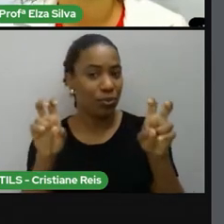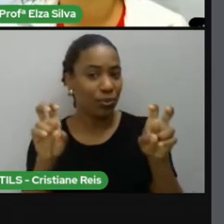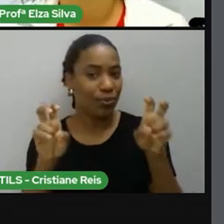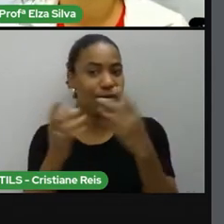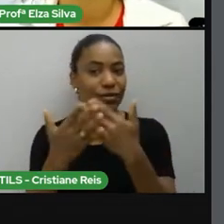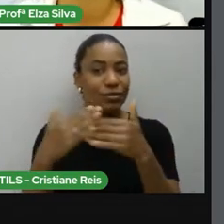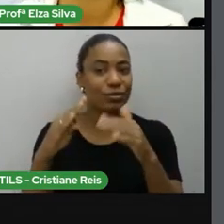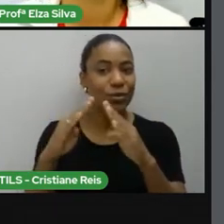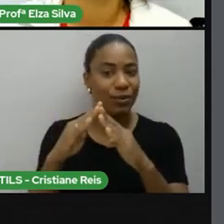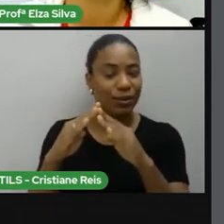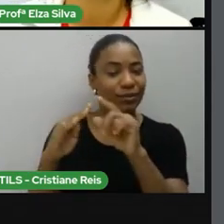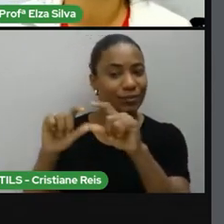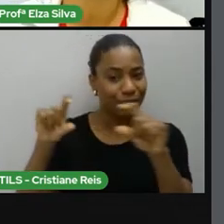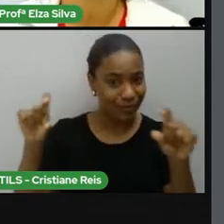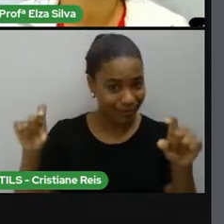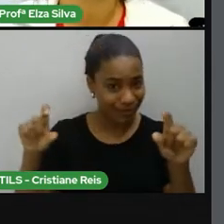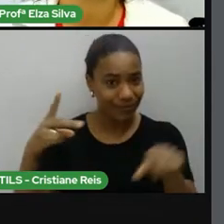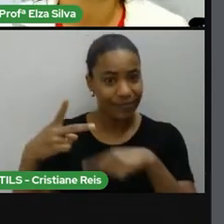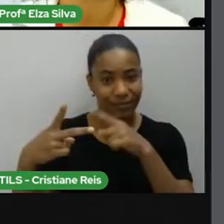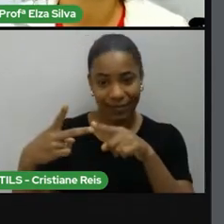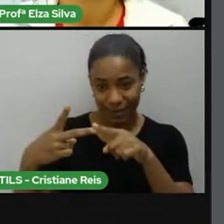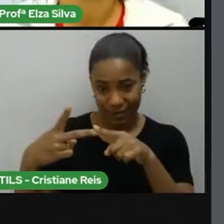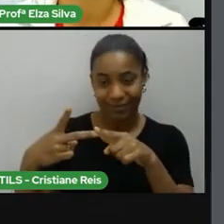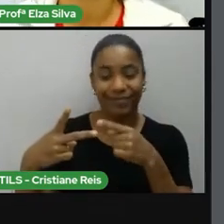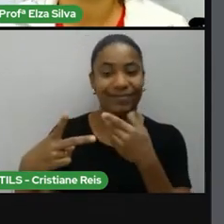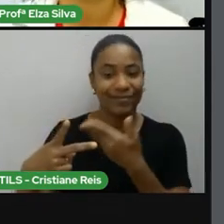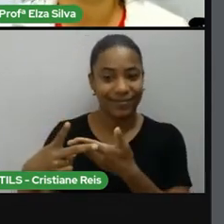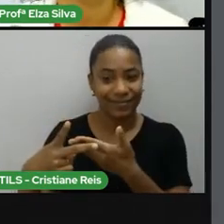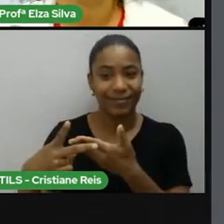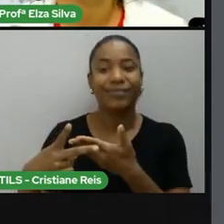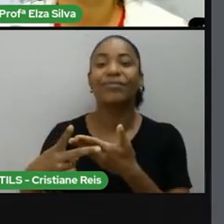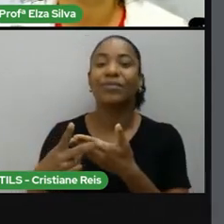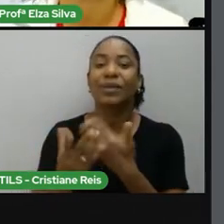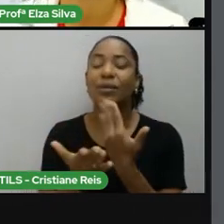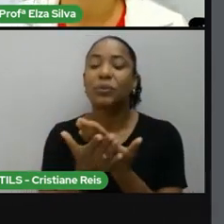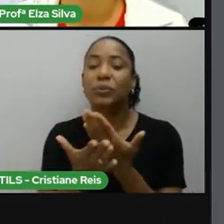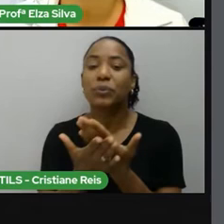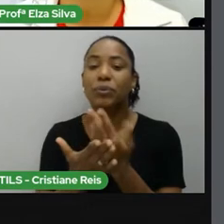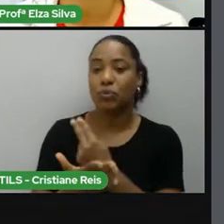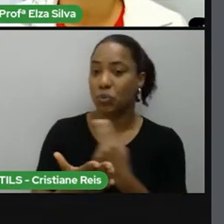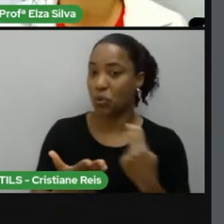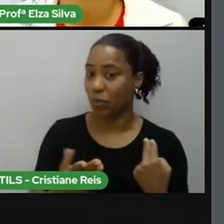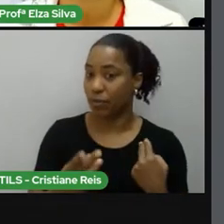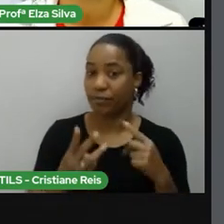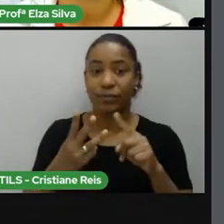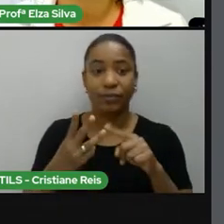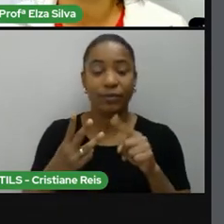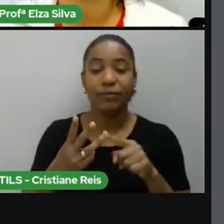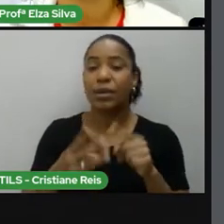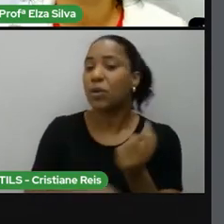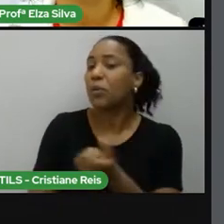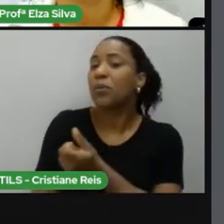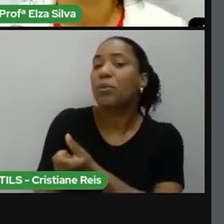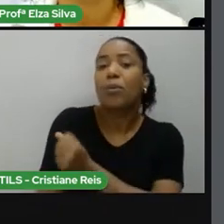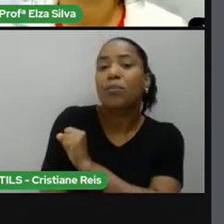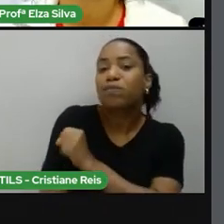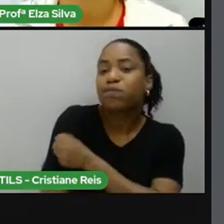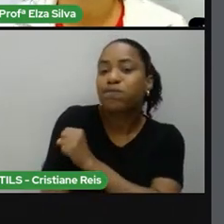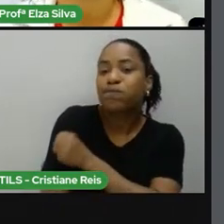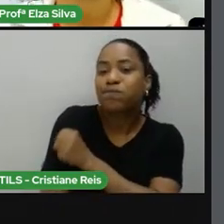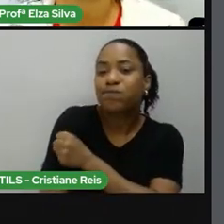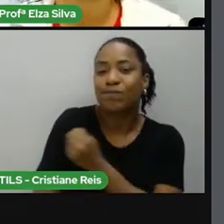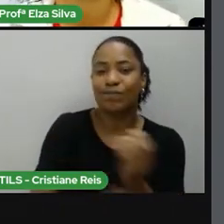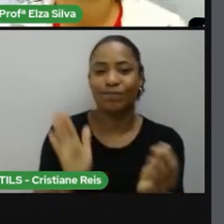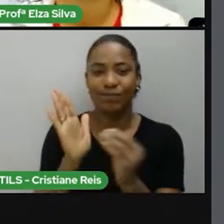school, seu nome, student, a série que você estuda, grade, a data da aula de hoje,